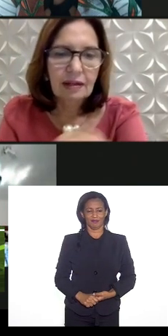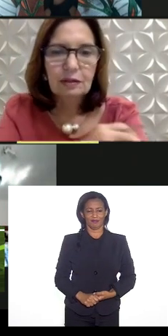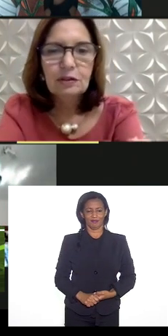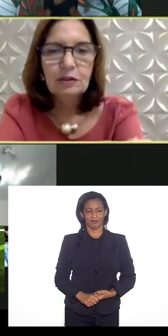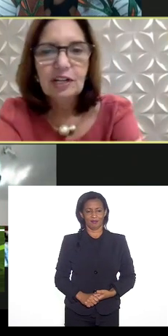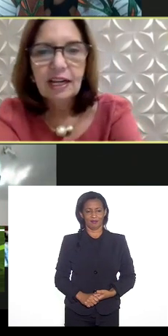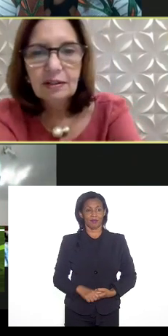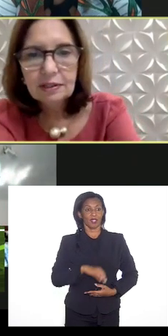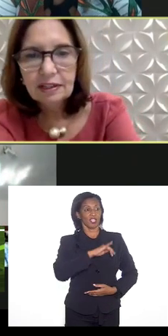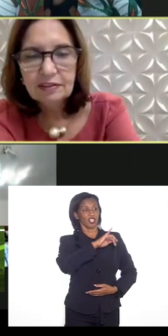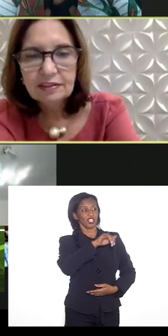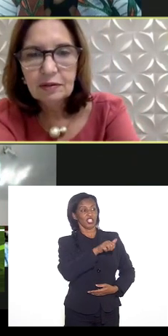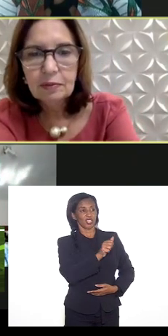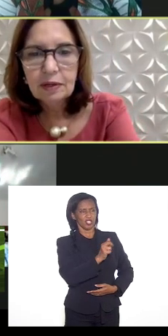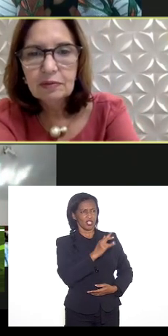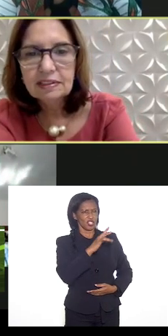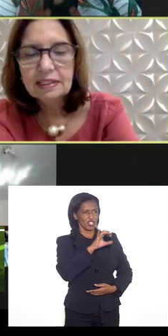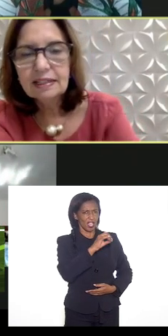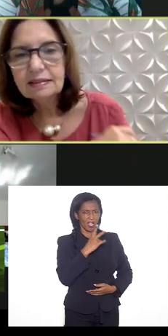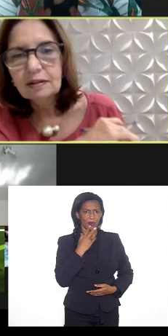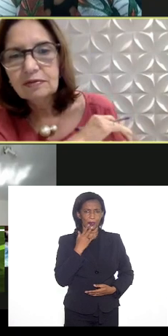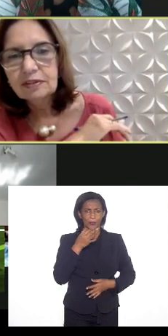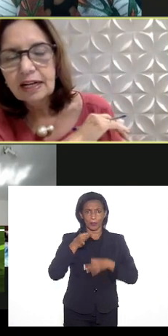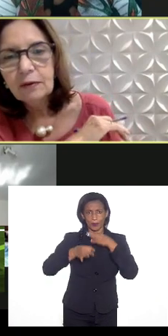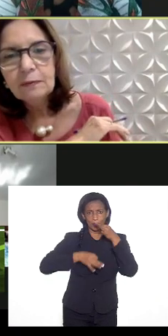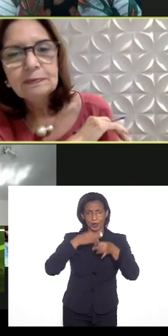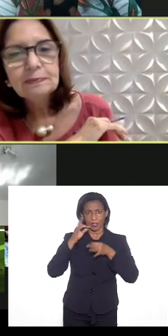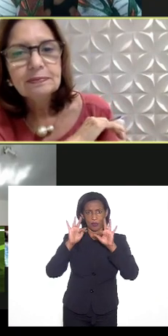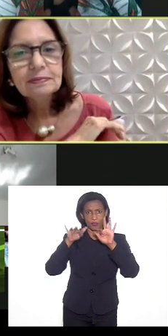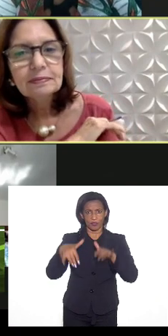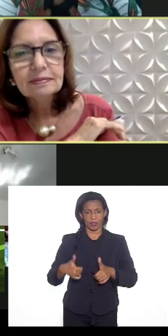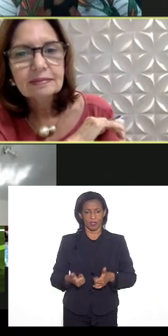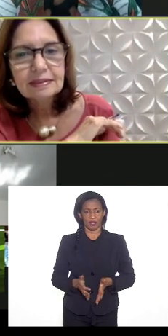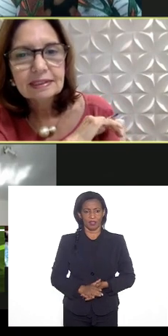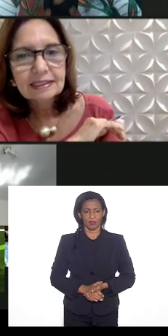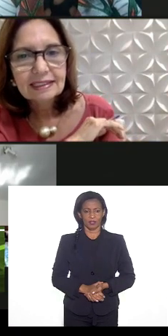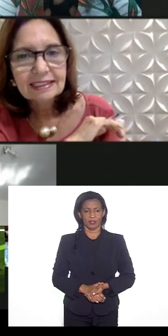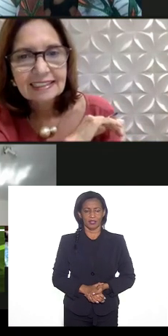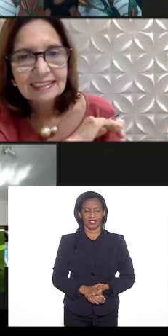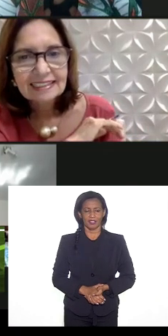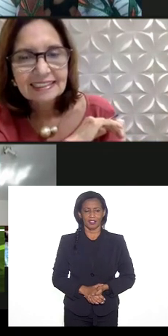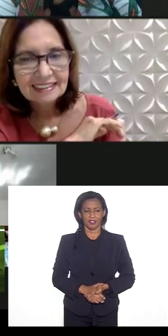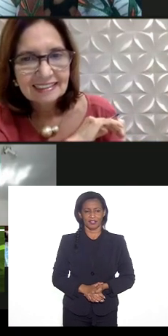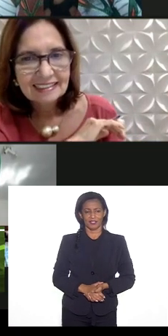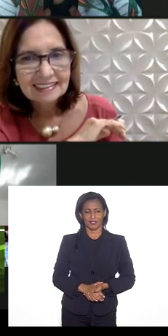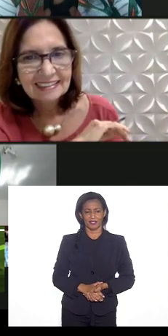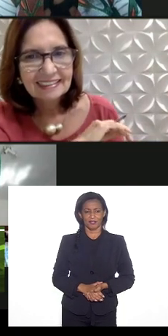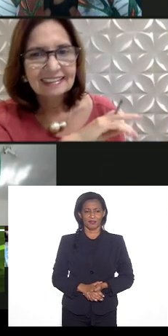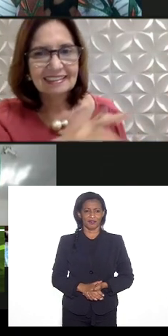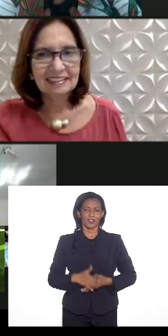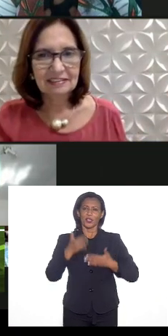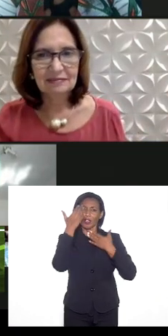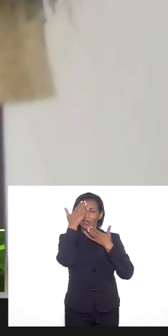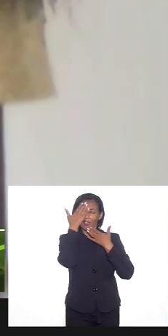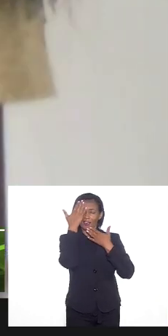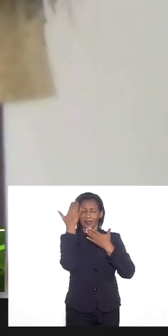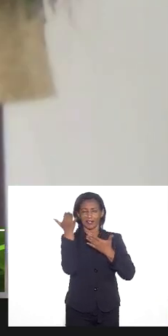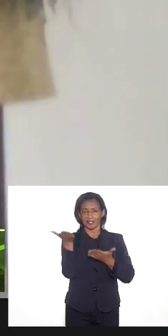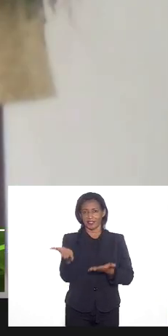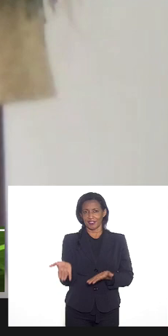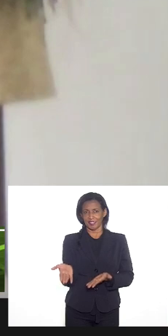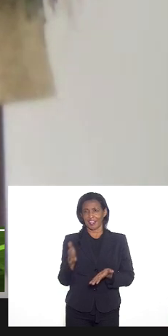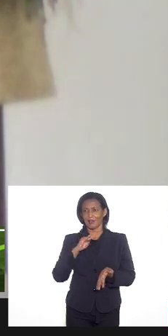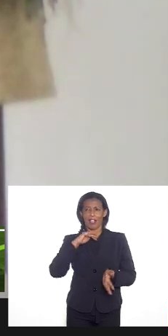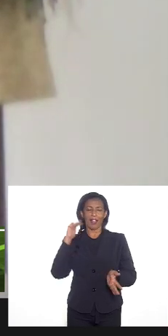doutor Jair quer fazer alguma consideração final as considerações finais é primeiro agradecer a